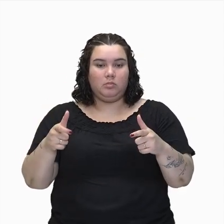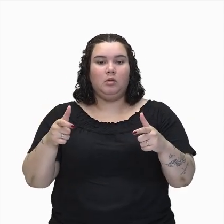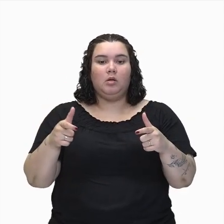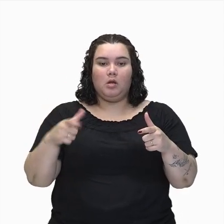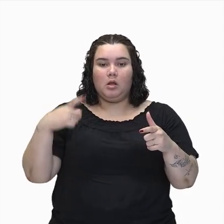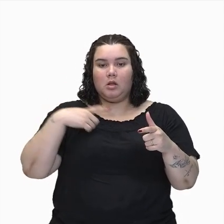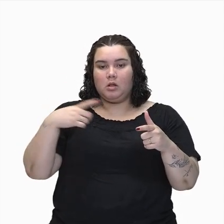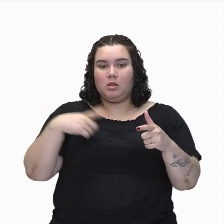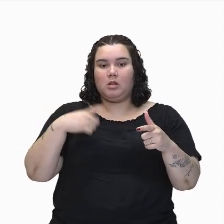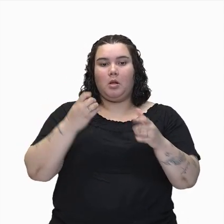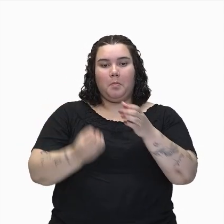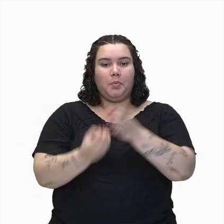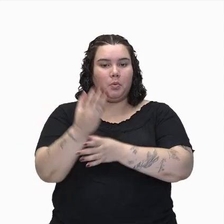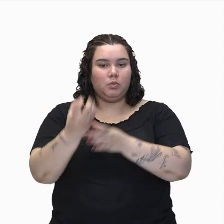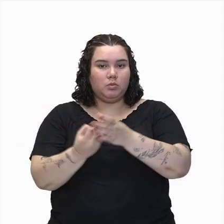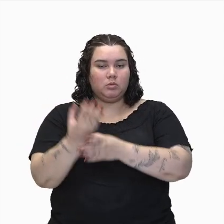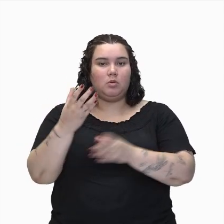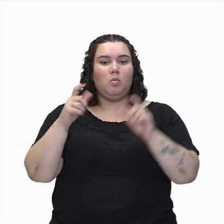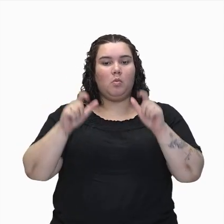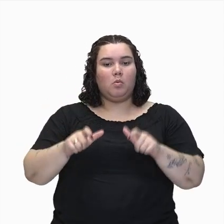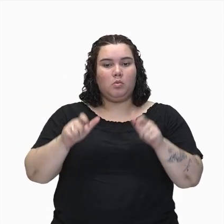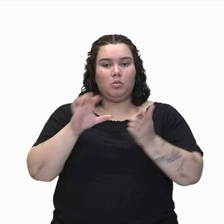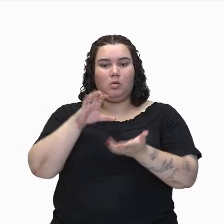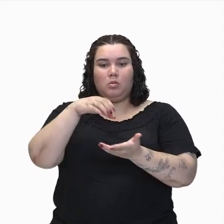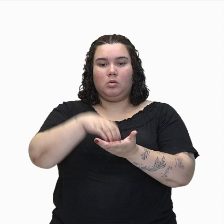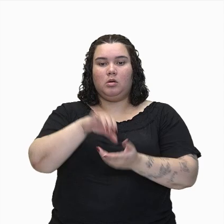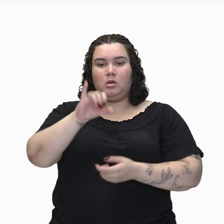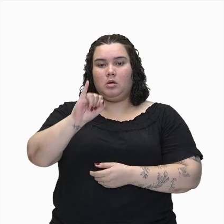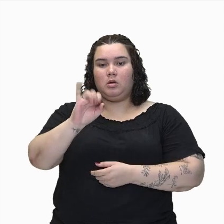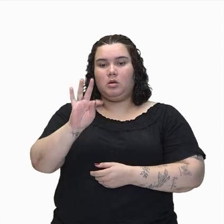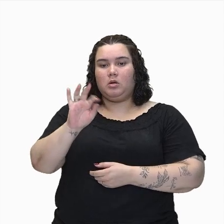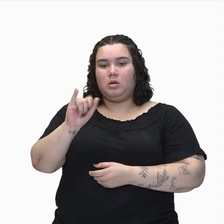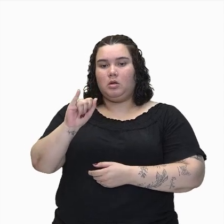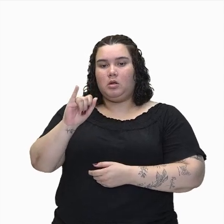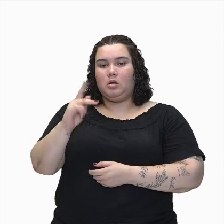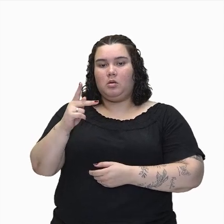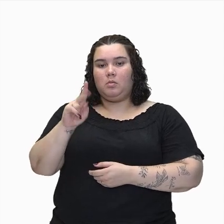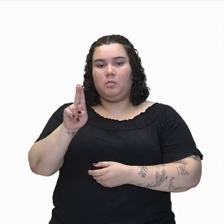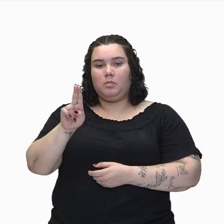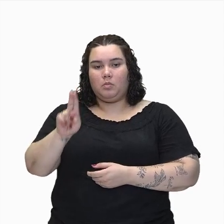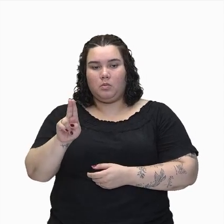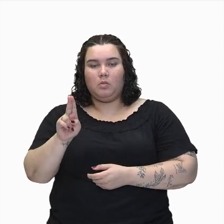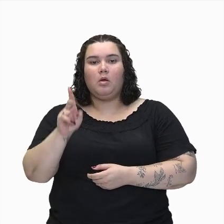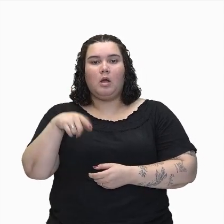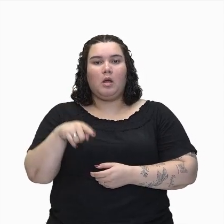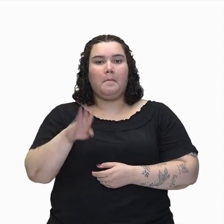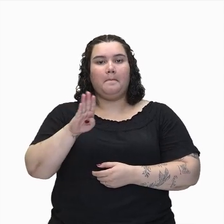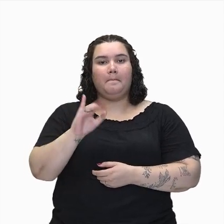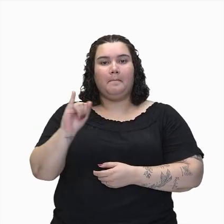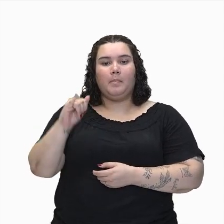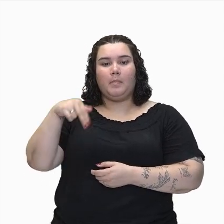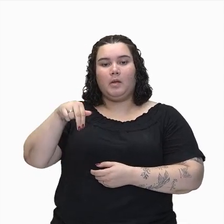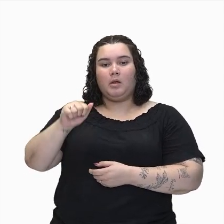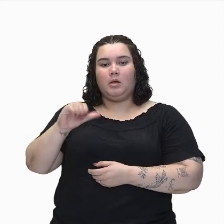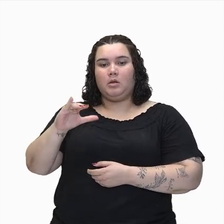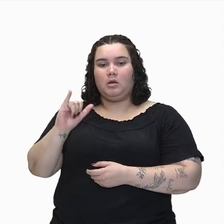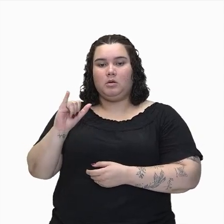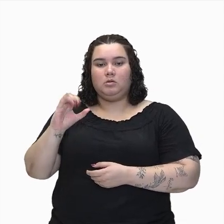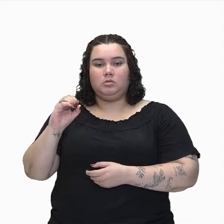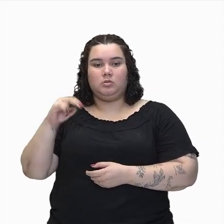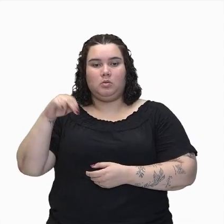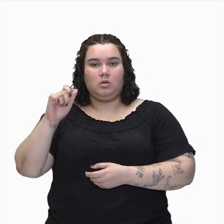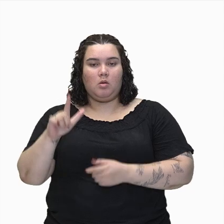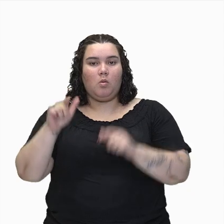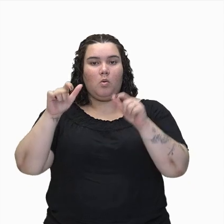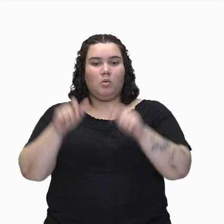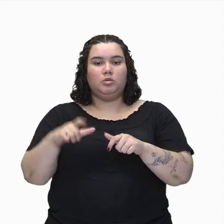maior produção é a usina de Itaipu, que é uma usina binacional, tá, pessoal? Ela fica localizada no